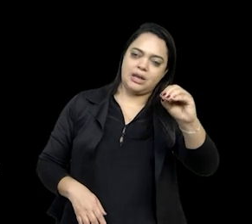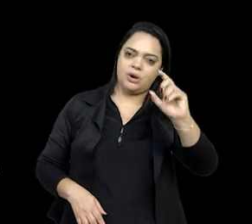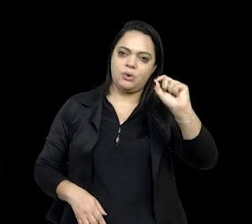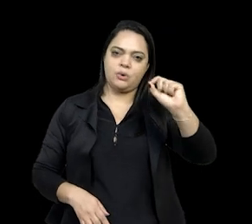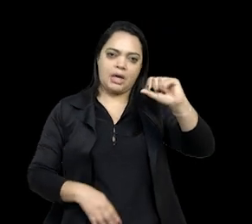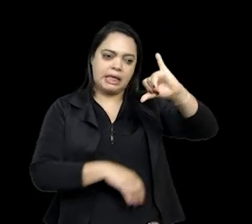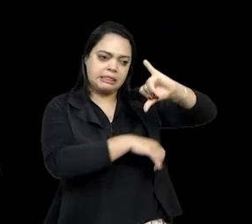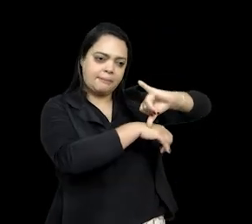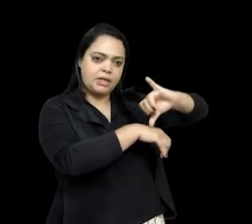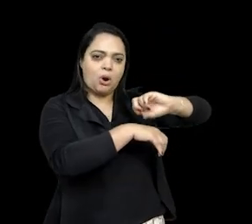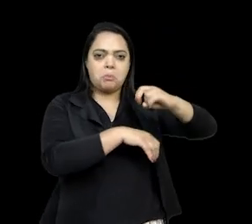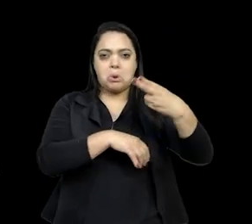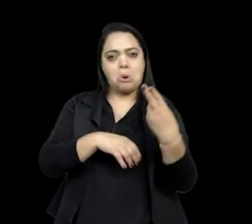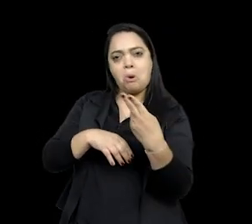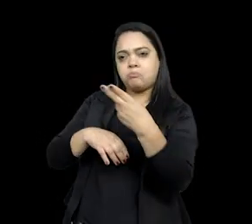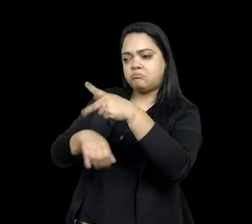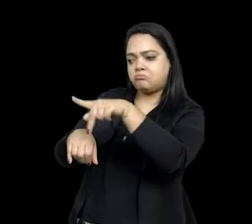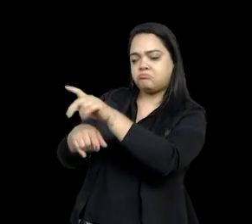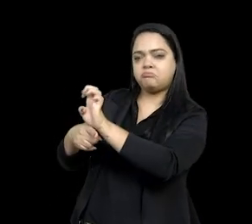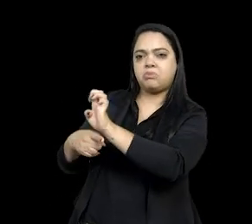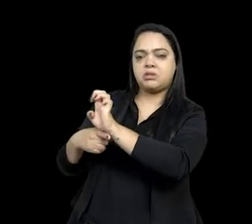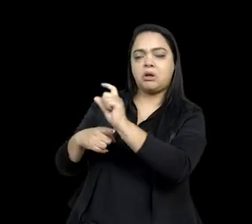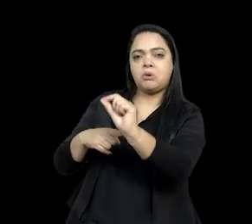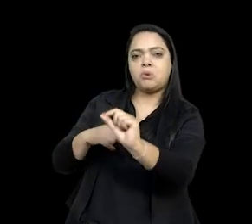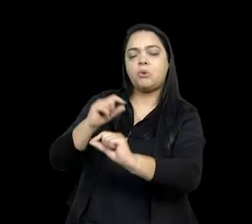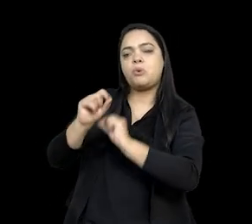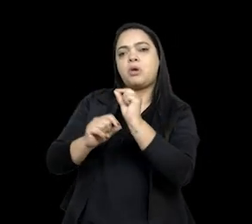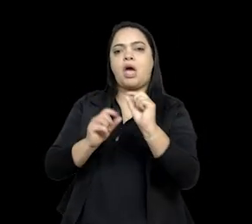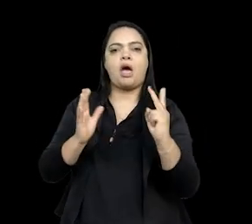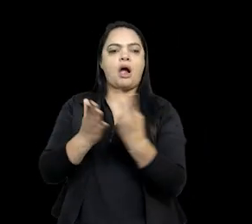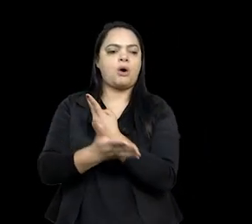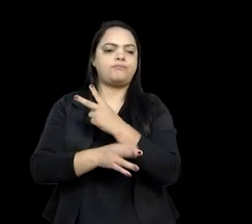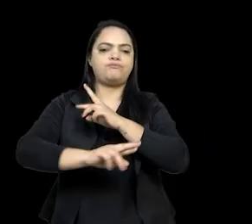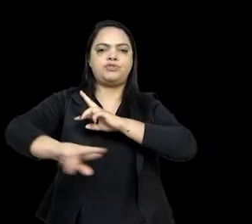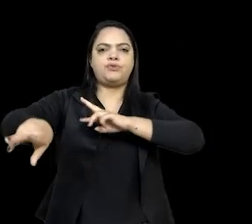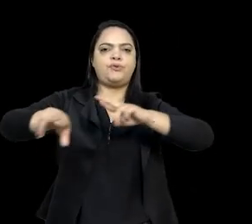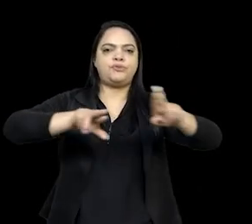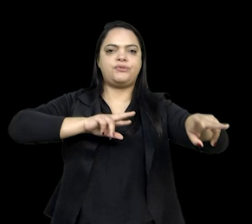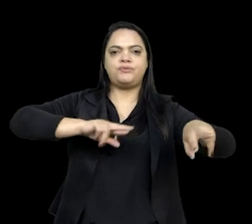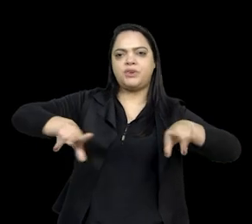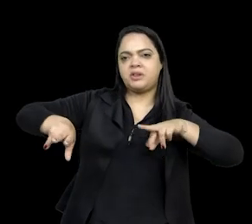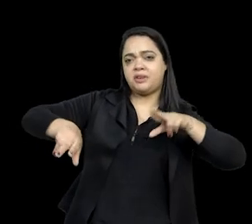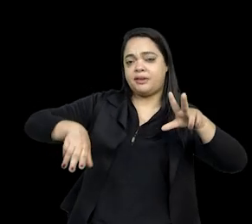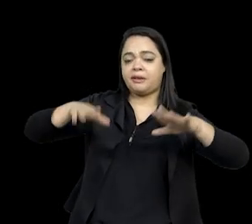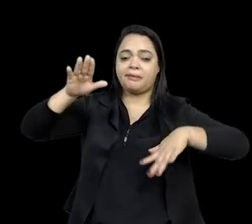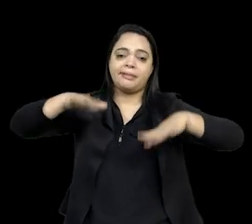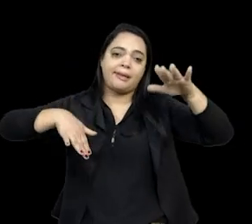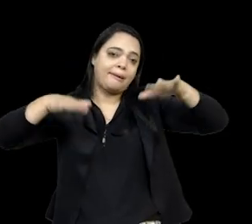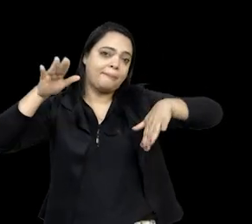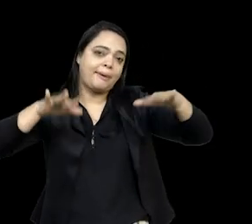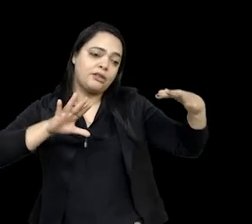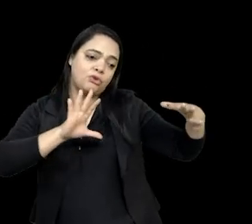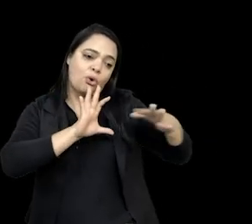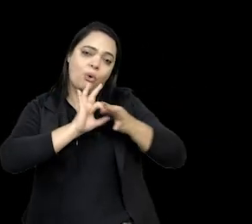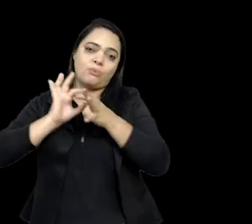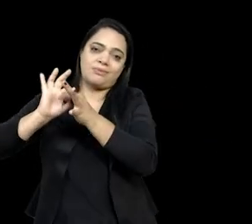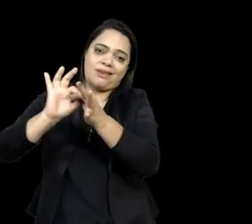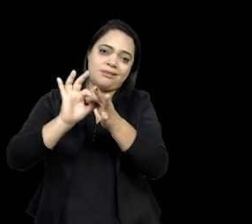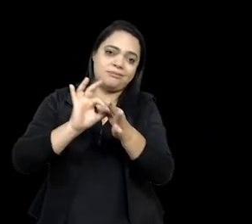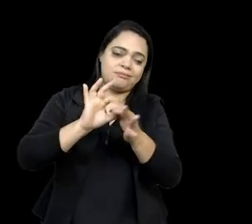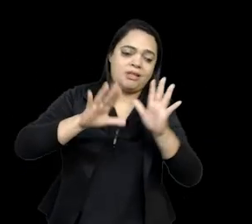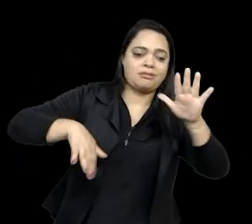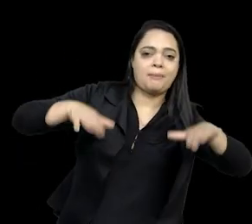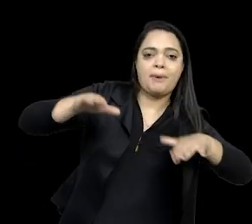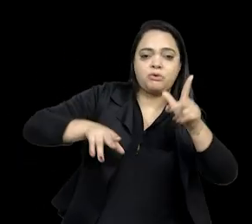capitaneado pelo Estado-nação, alguma coisa processual que acontece de várias formas diferentes, depender da conjuntura, a depender da interação com os povos,